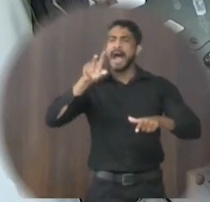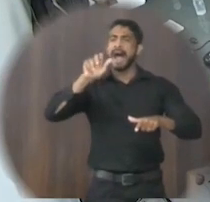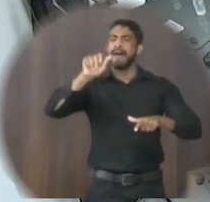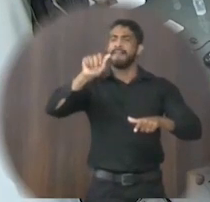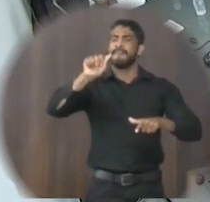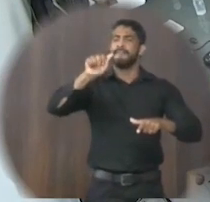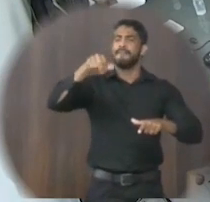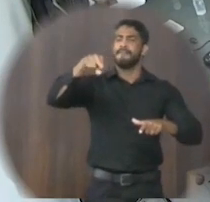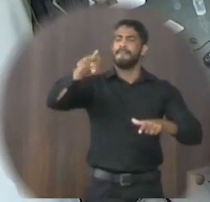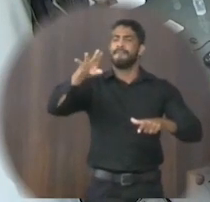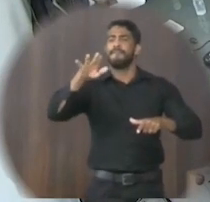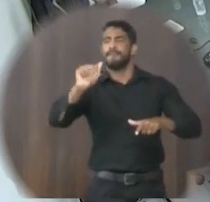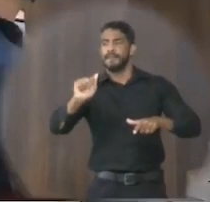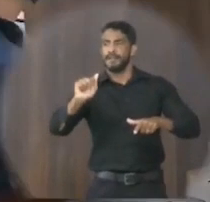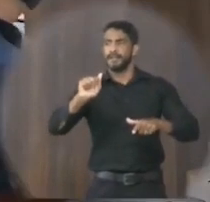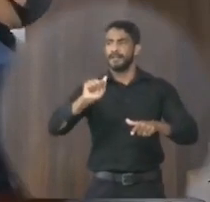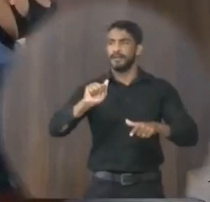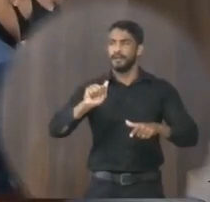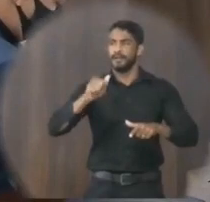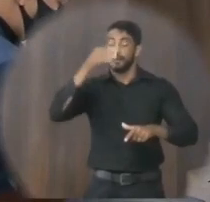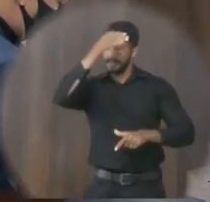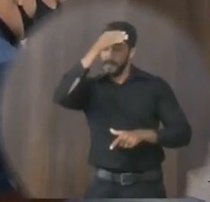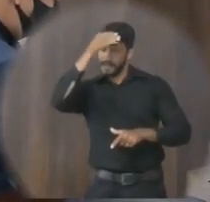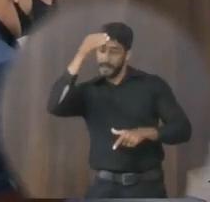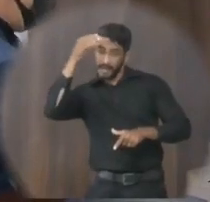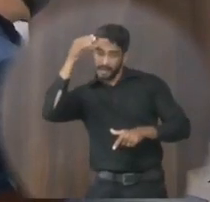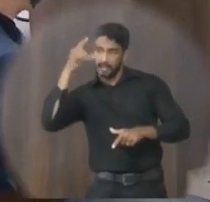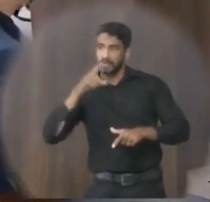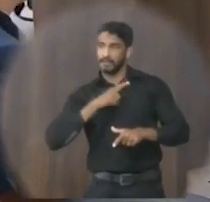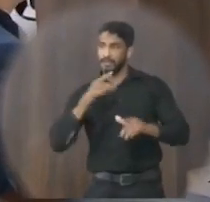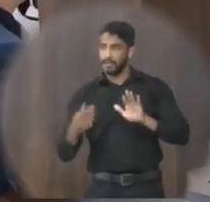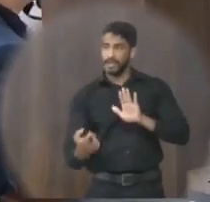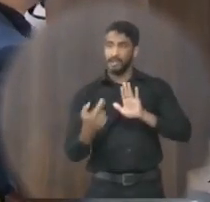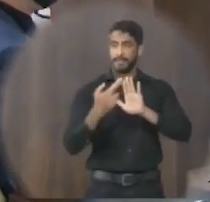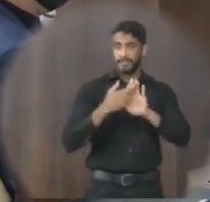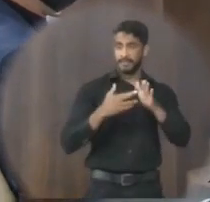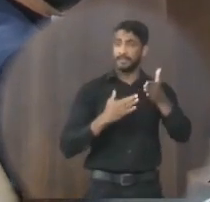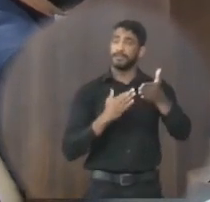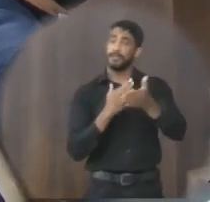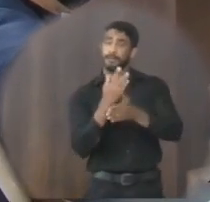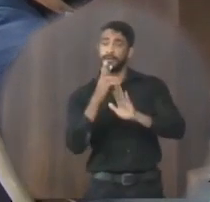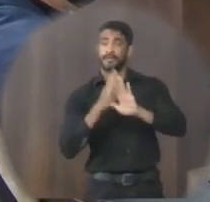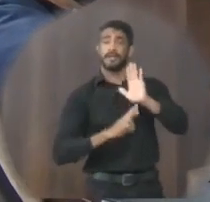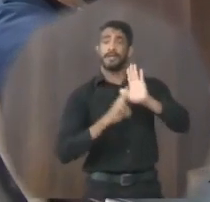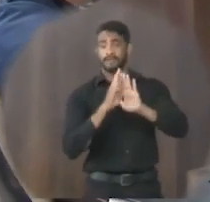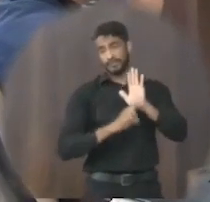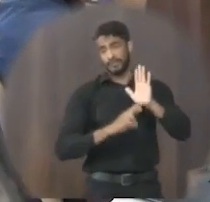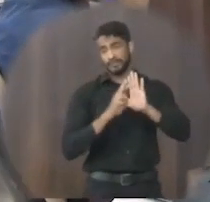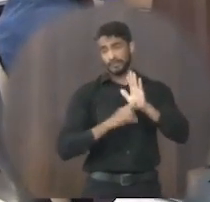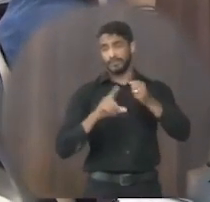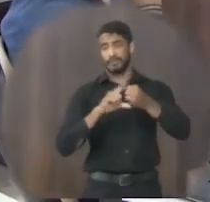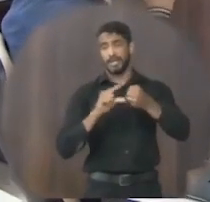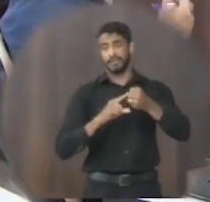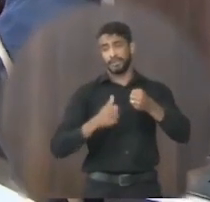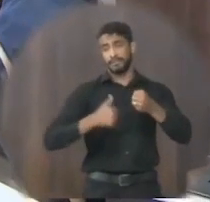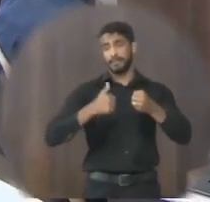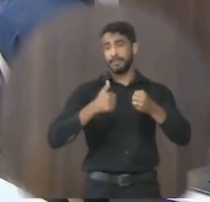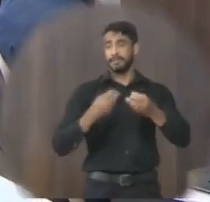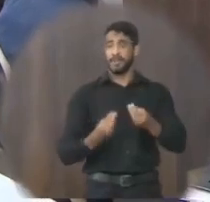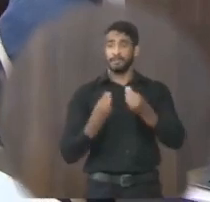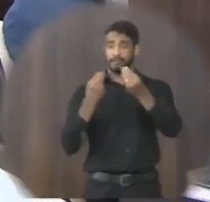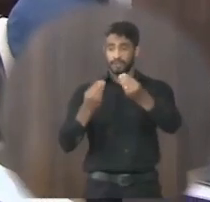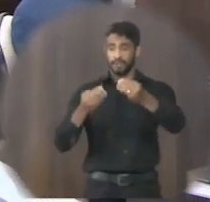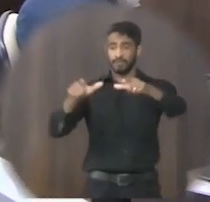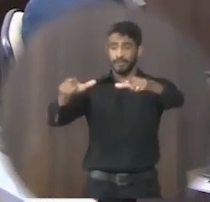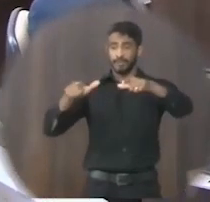Antunes dos Santos Oliveira A Câmara Municipal de Janaúba por seu representante aprova a seguinte resolução Artigo 1º Fica concedido o